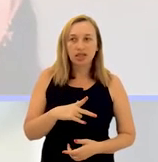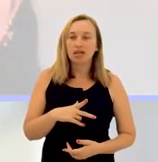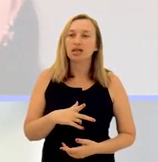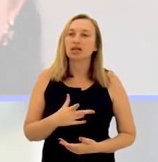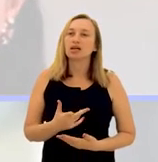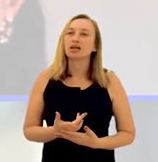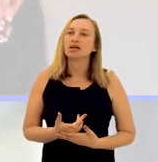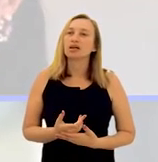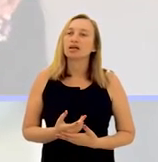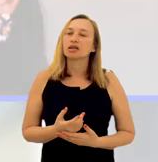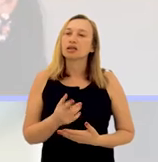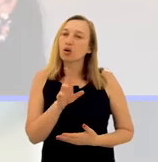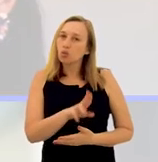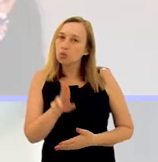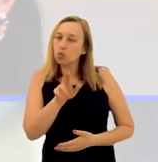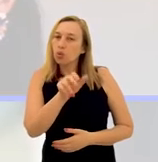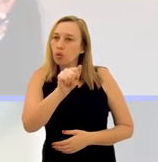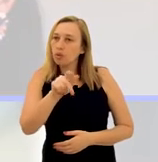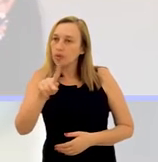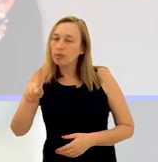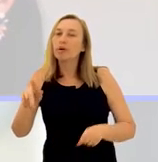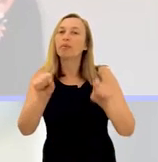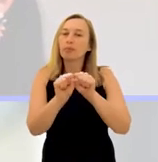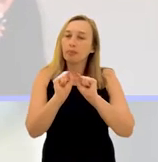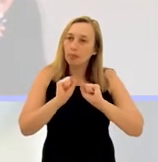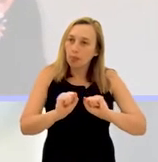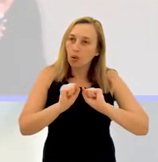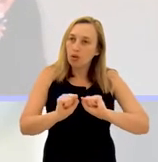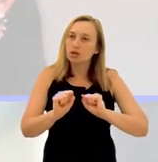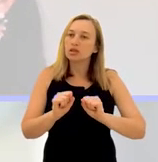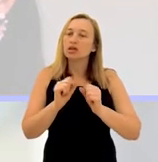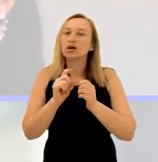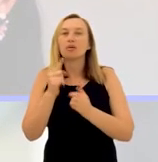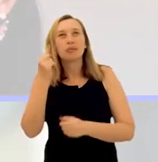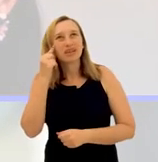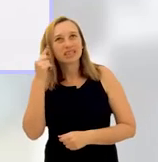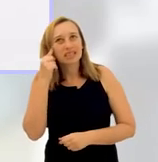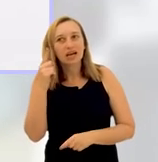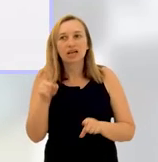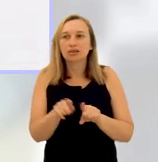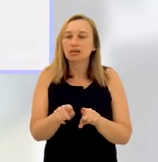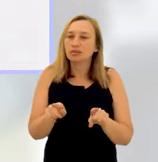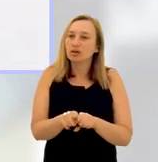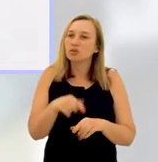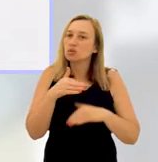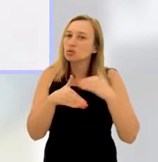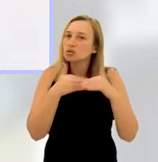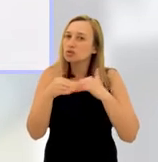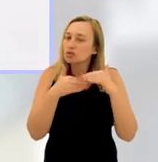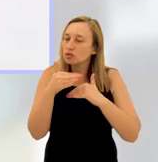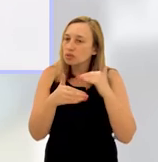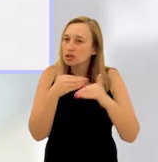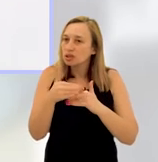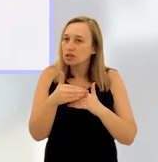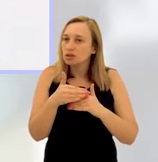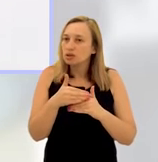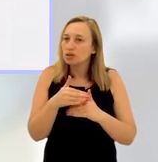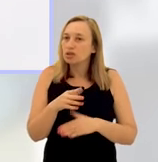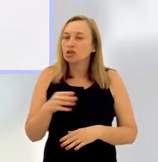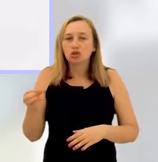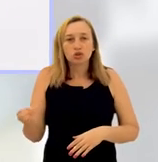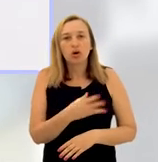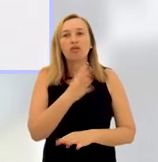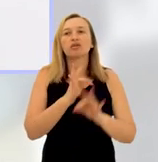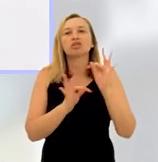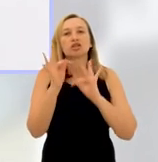e poder estar acessando o Maria da Penha. E também pode a gente começar a pensar no desenvolvimento,